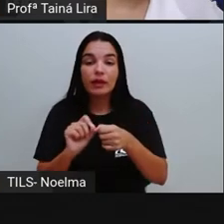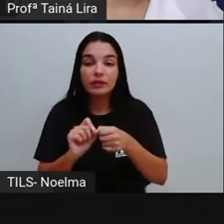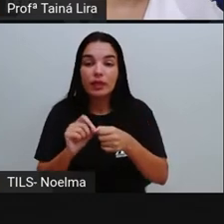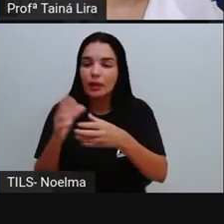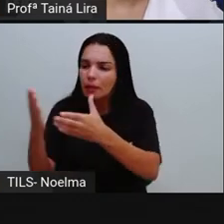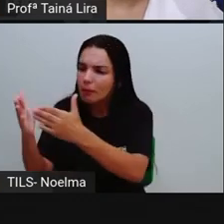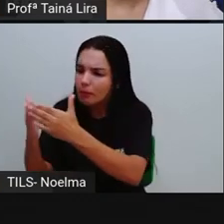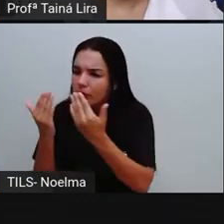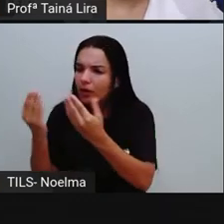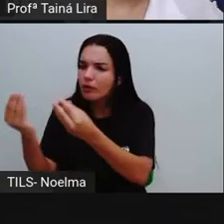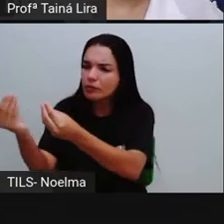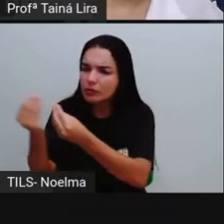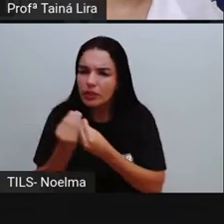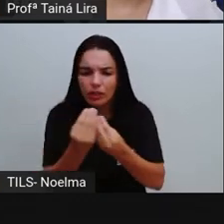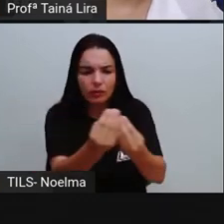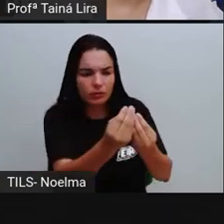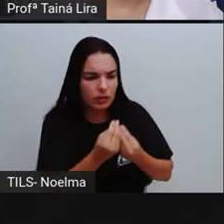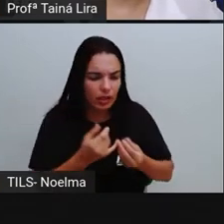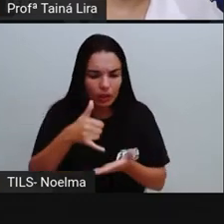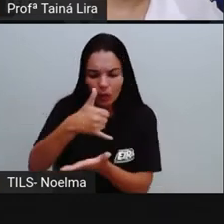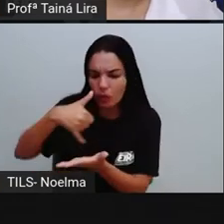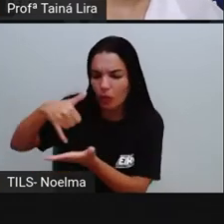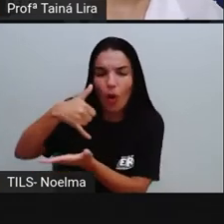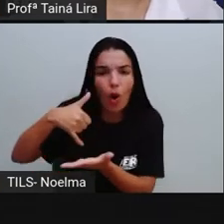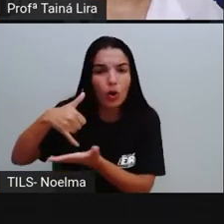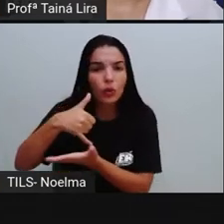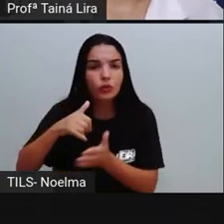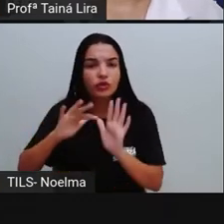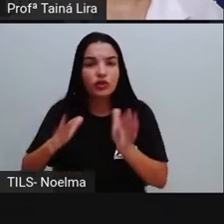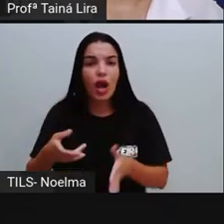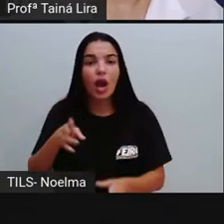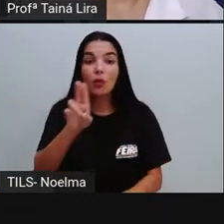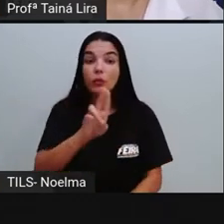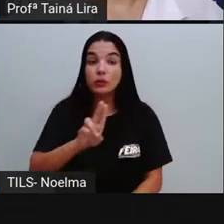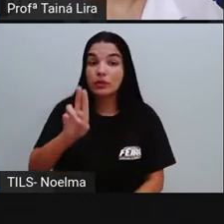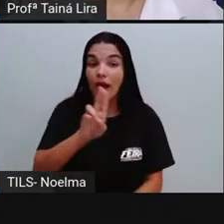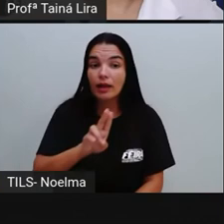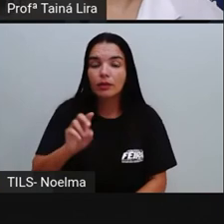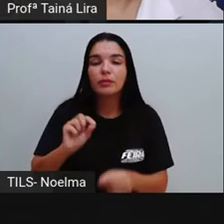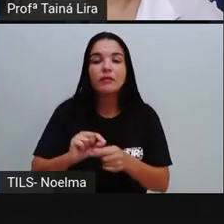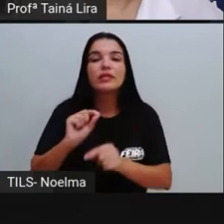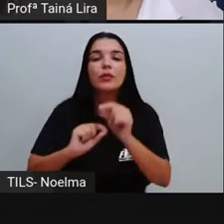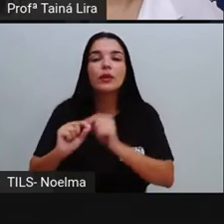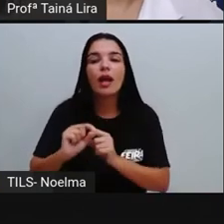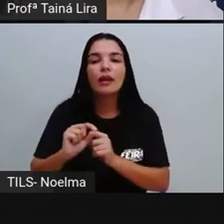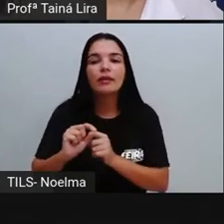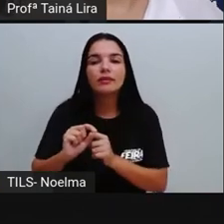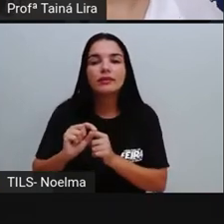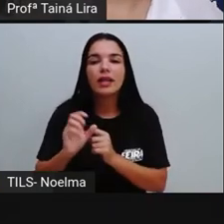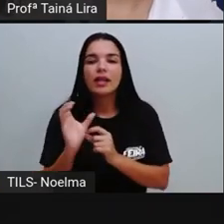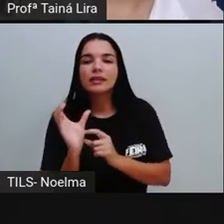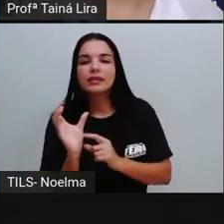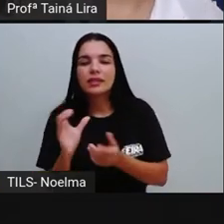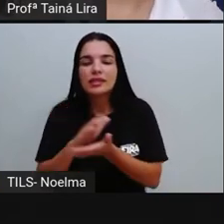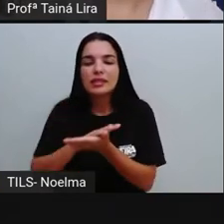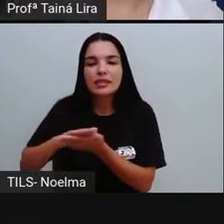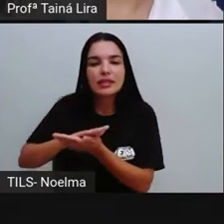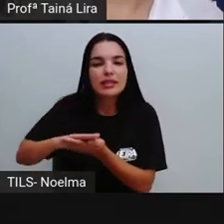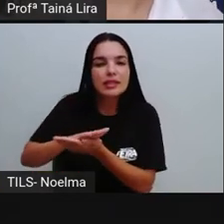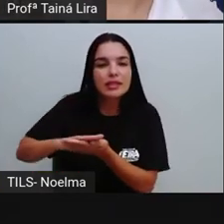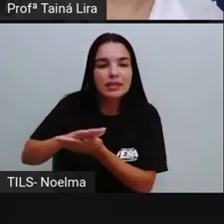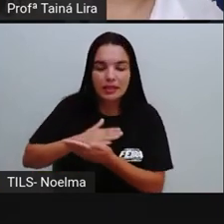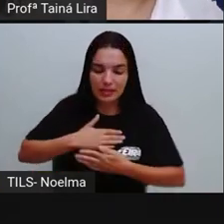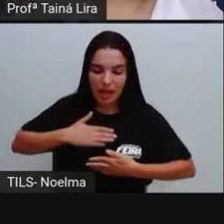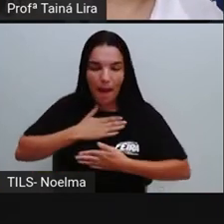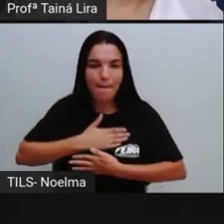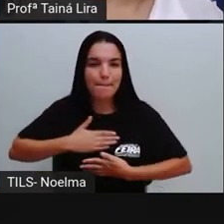Esse... Esse óleo, essa gordura para produzir sabão, tá? Vocês sabiam que existe sabão